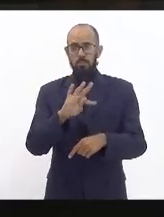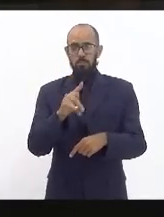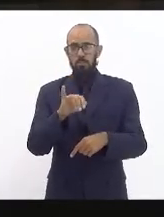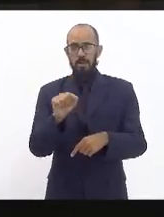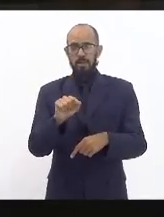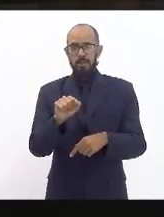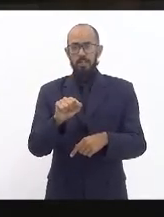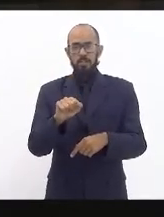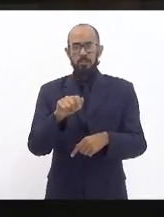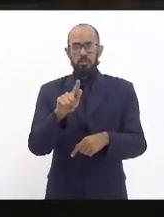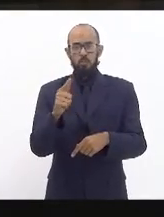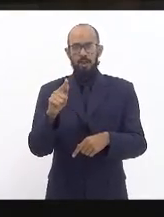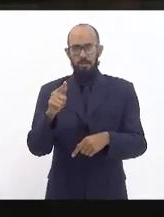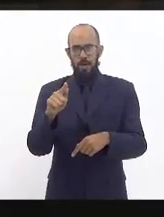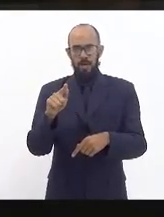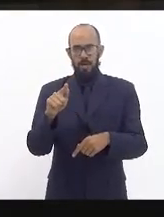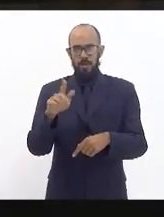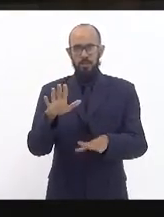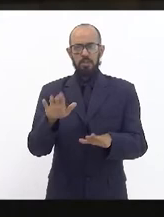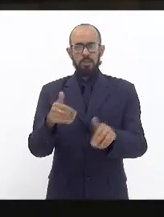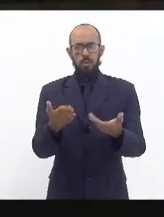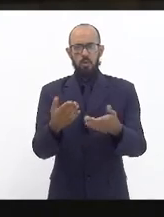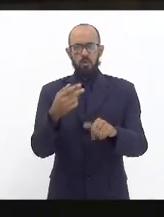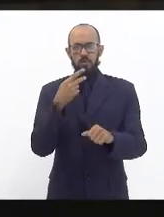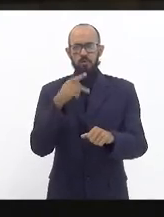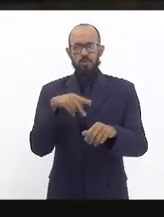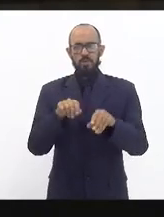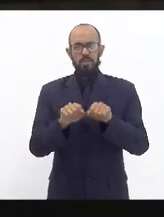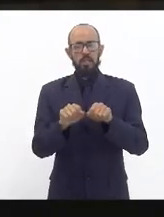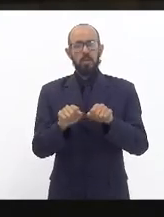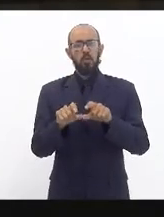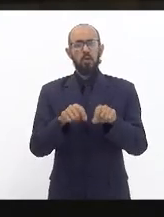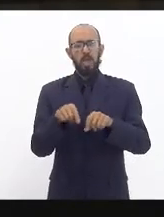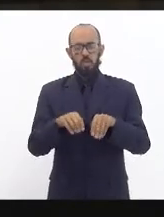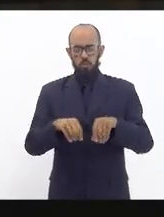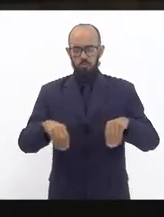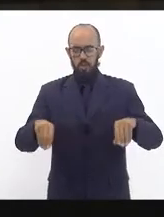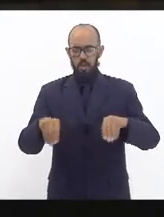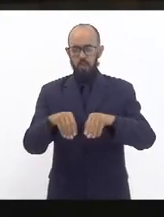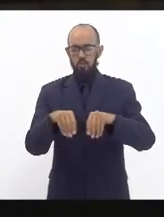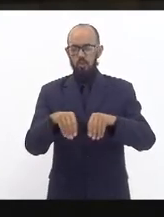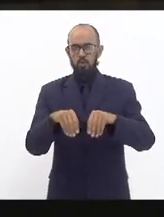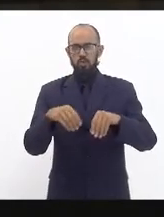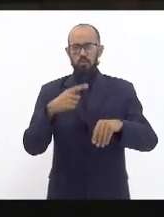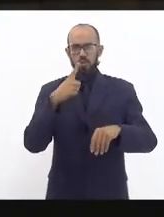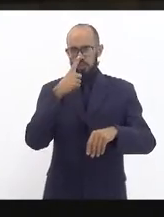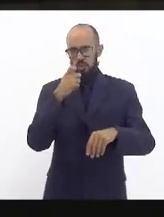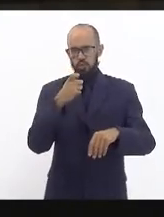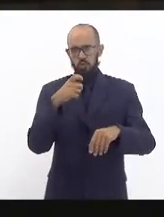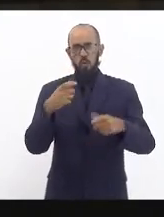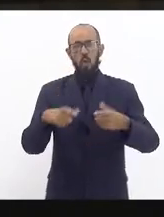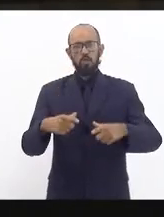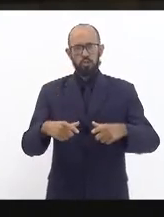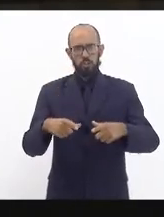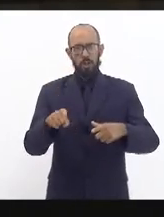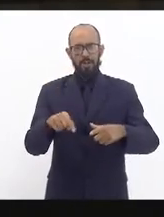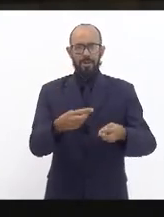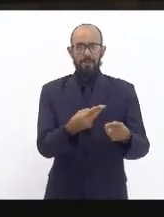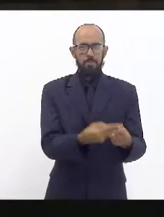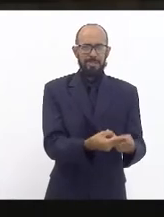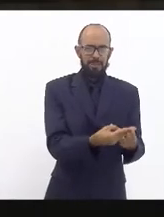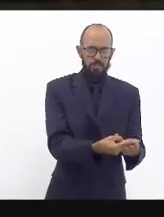vamos fazer o aterro sanitário vamos construir aonde na Zona Oeste que lugar paciência foi uma briga aí de